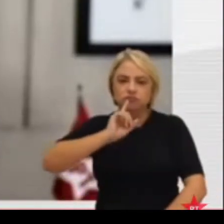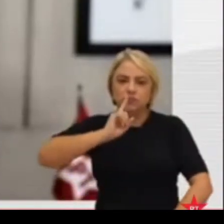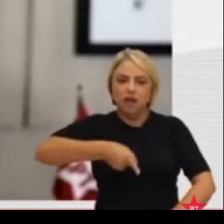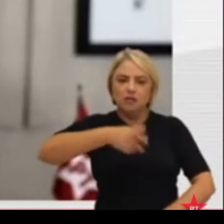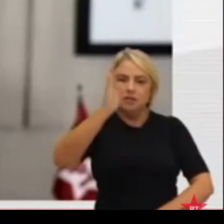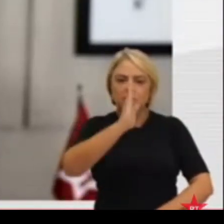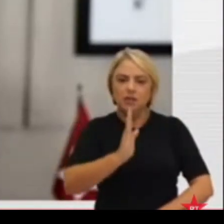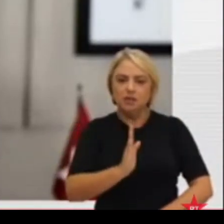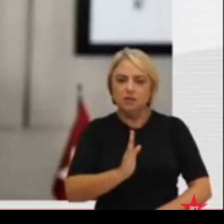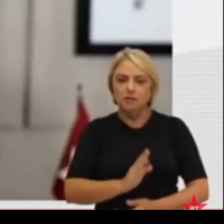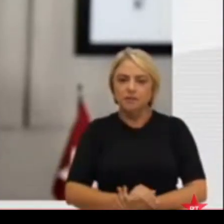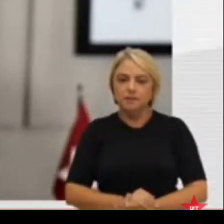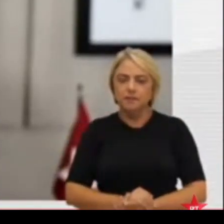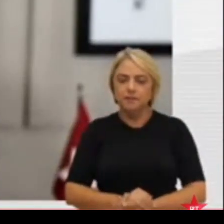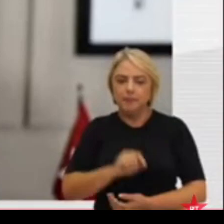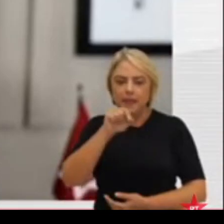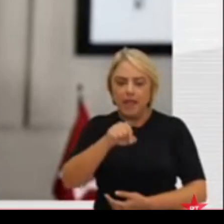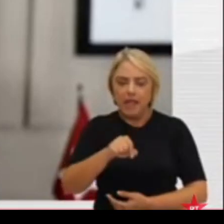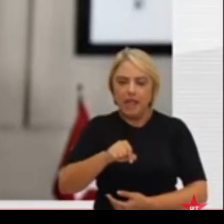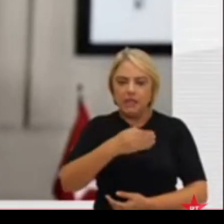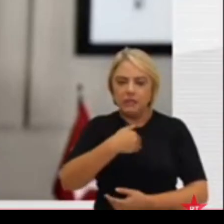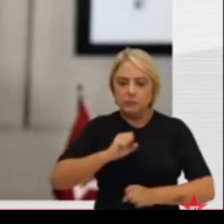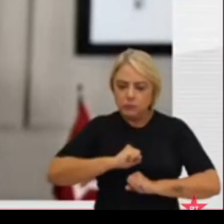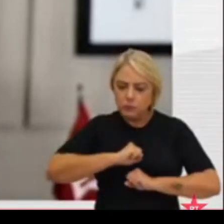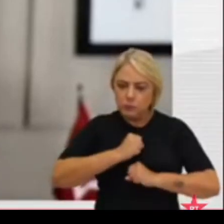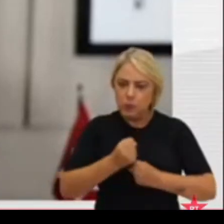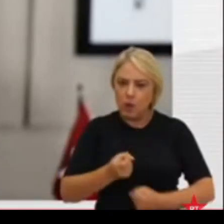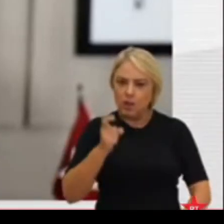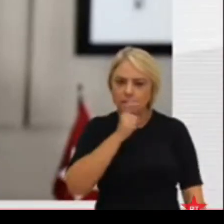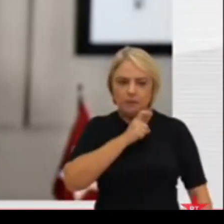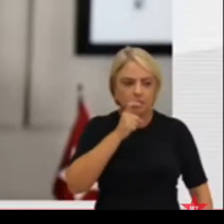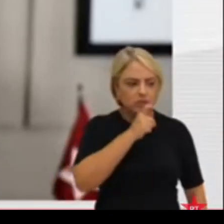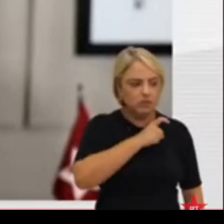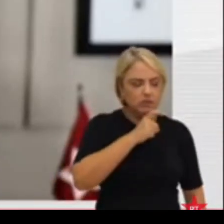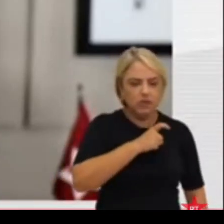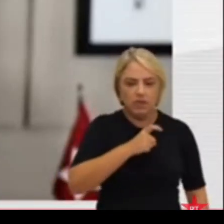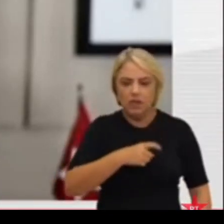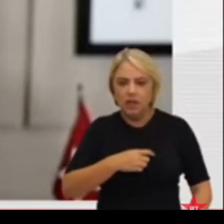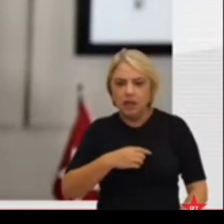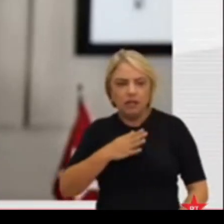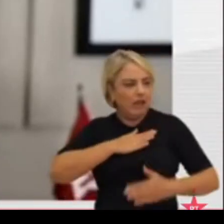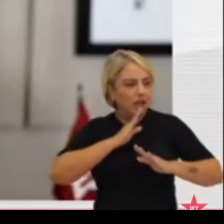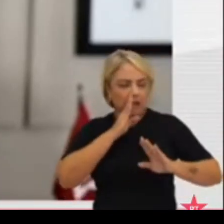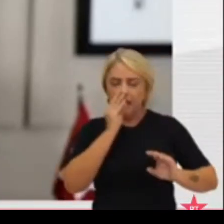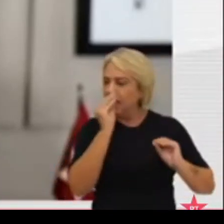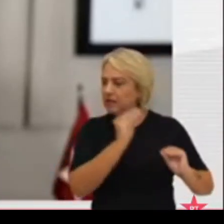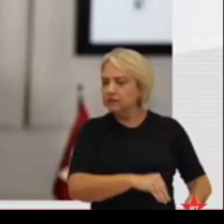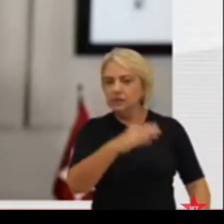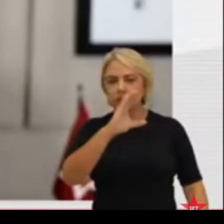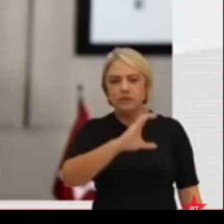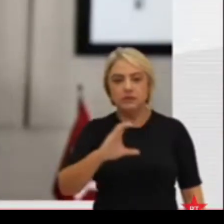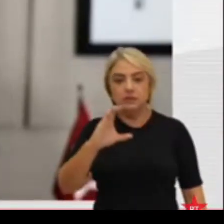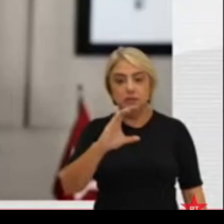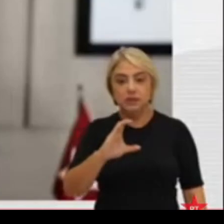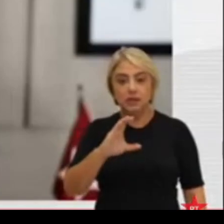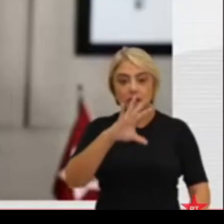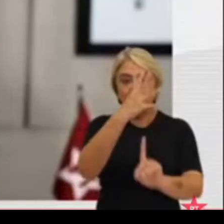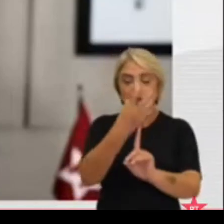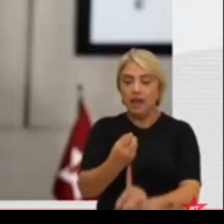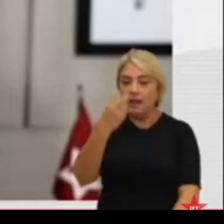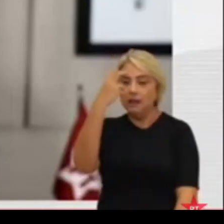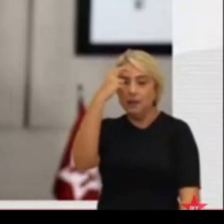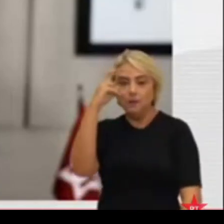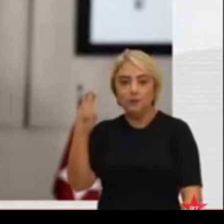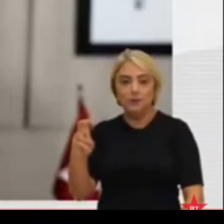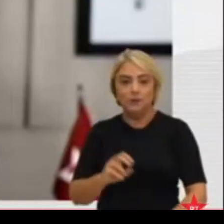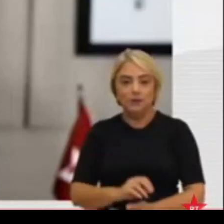país. Esse regime do ódio e da mentira, da negação da ciência, da arte e da cultura,